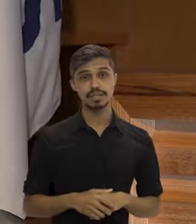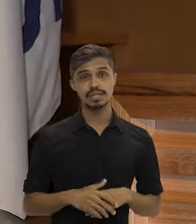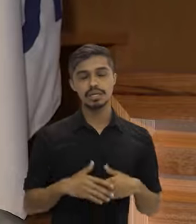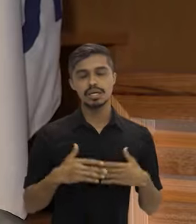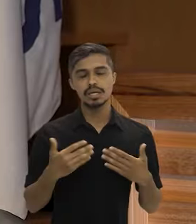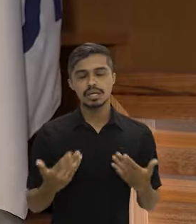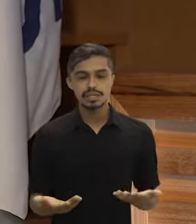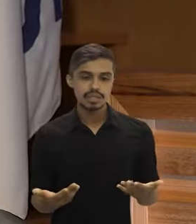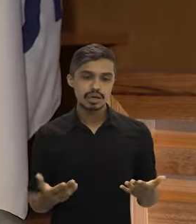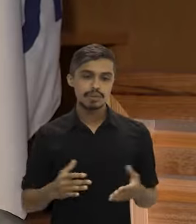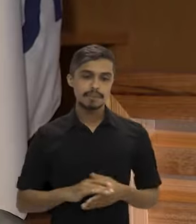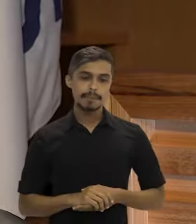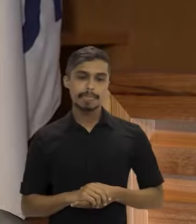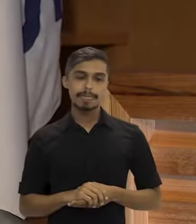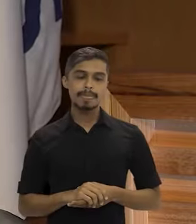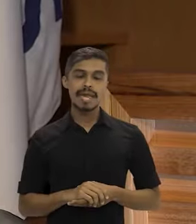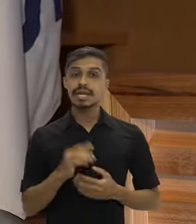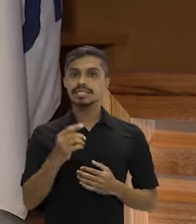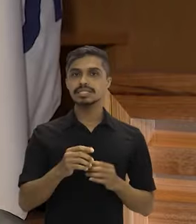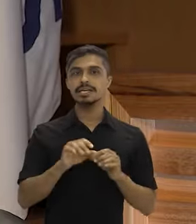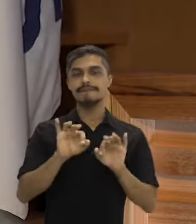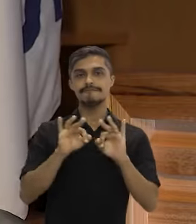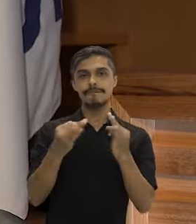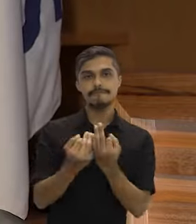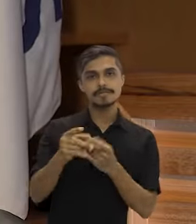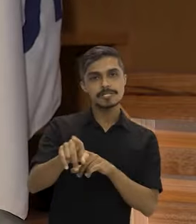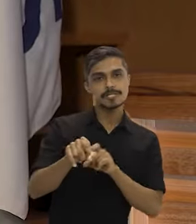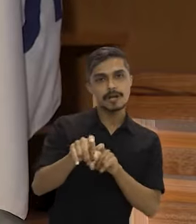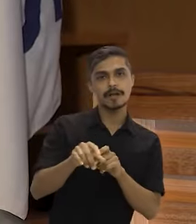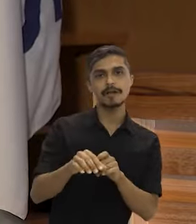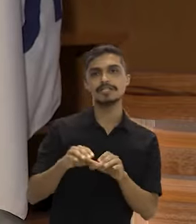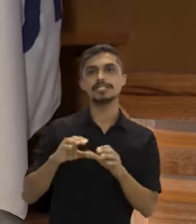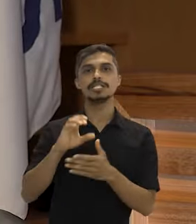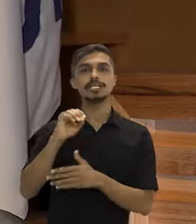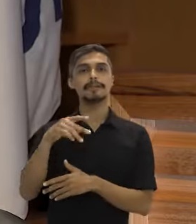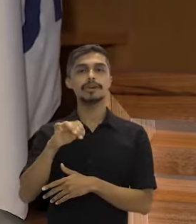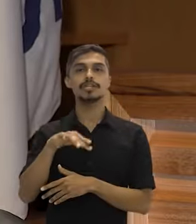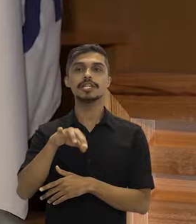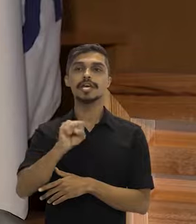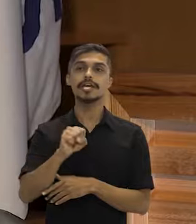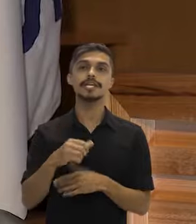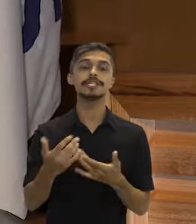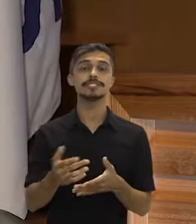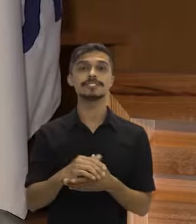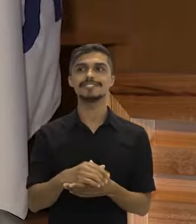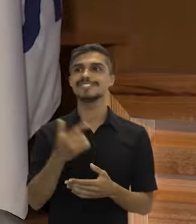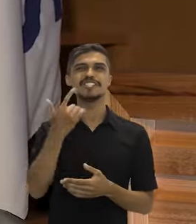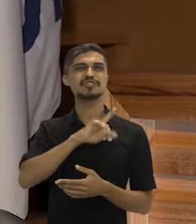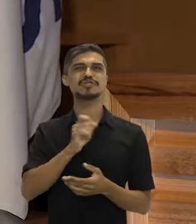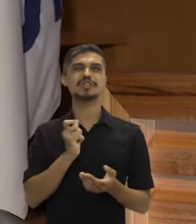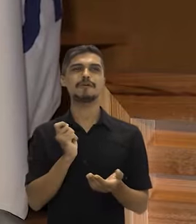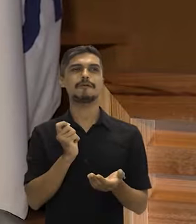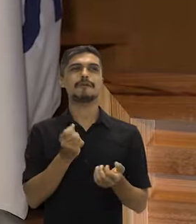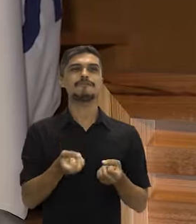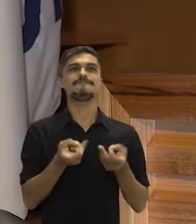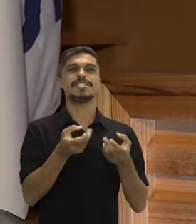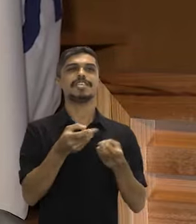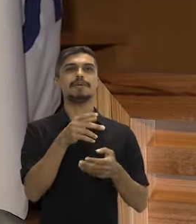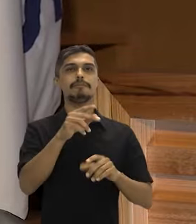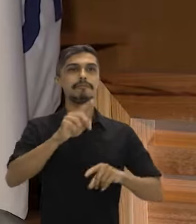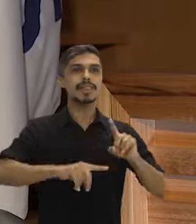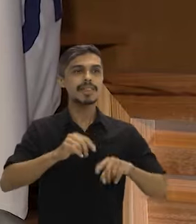essa produção da agricultura familiar, camponesa, extrativista, indígena, não consegue